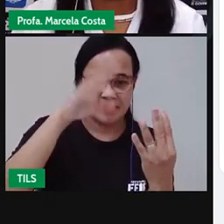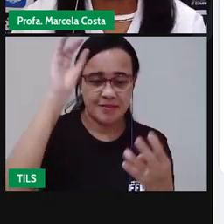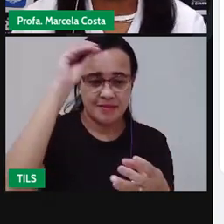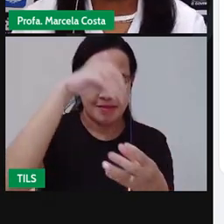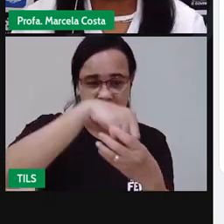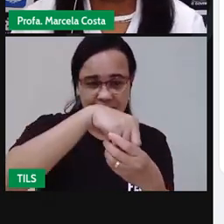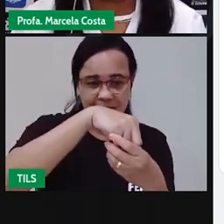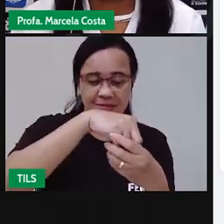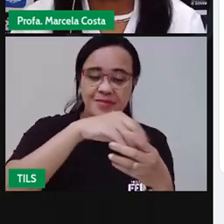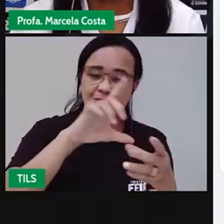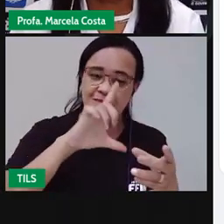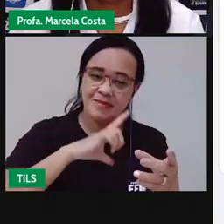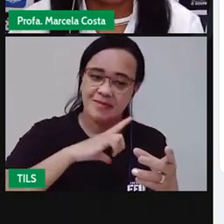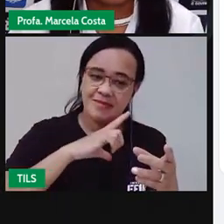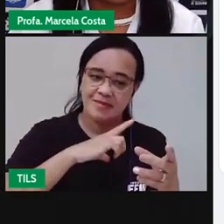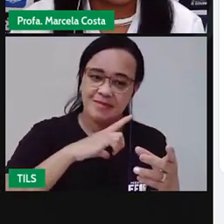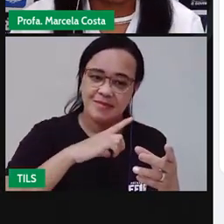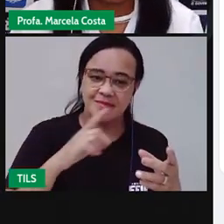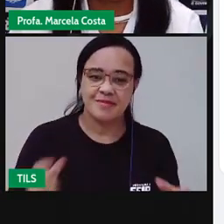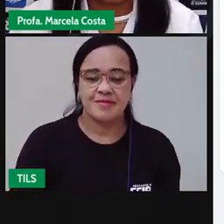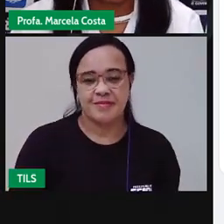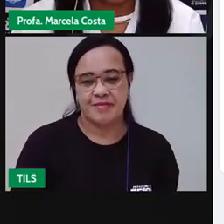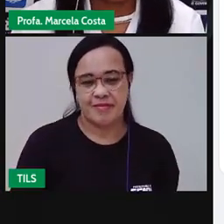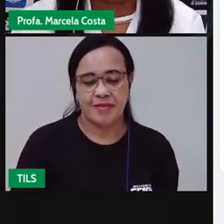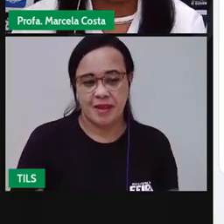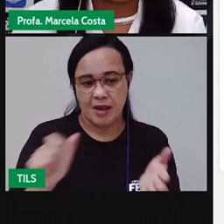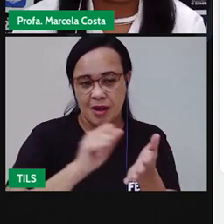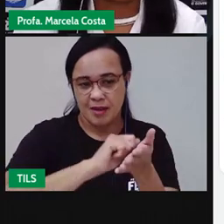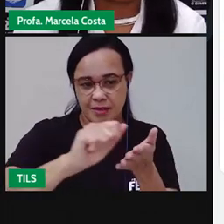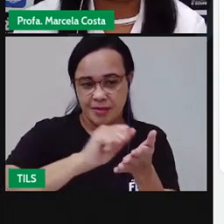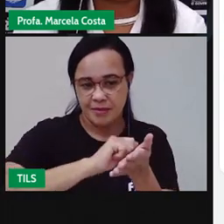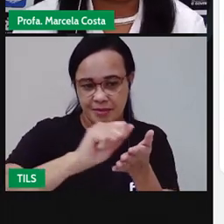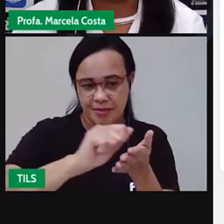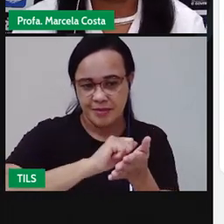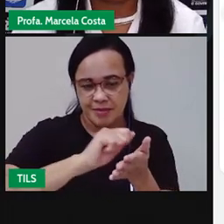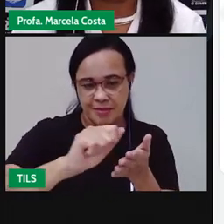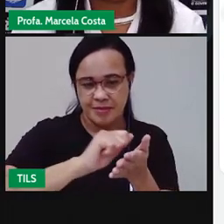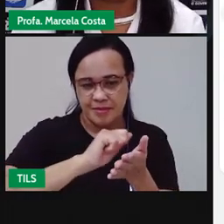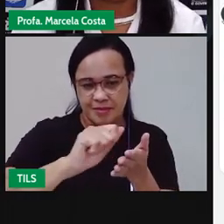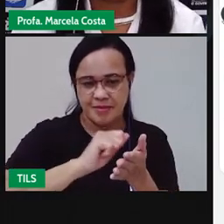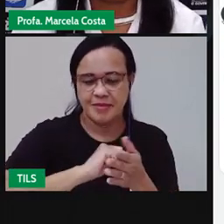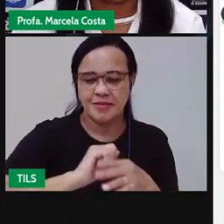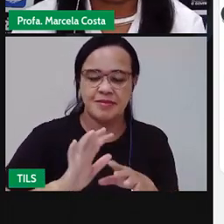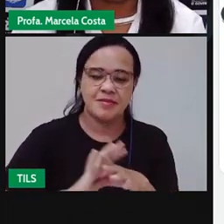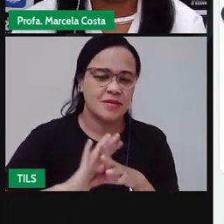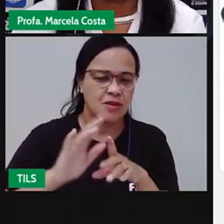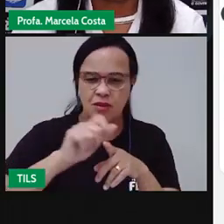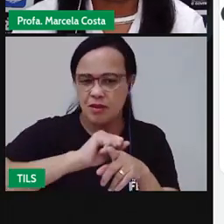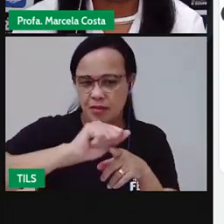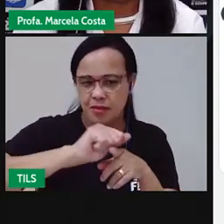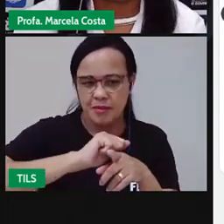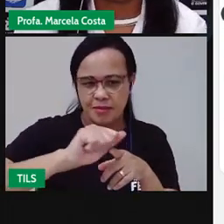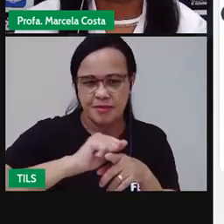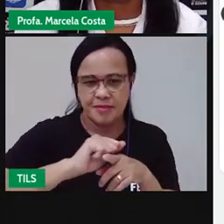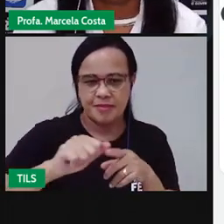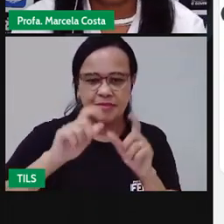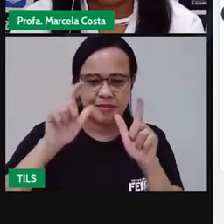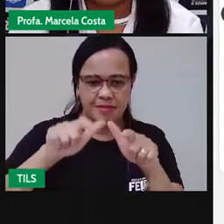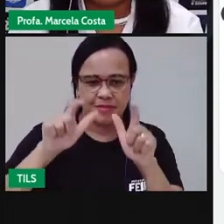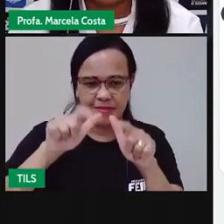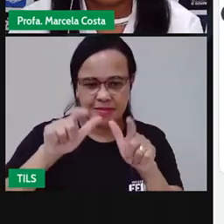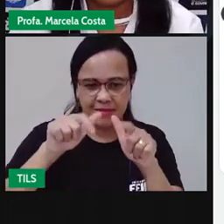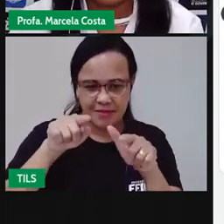Agora, deixa eu pegar aqui minha borracha para apagar o risco que eu fiz aqui embaixo para te mostrar onde era